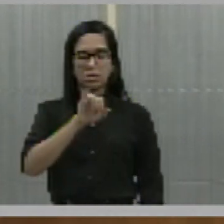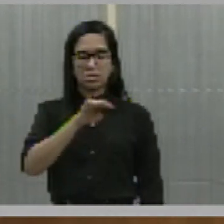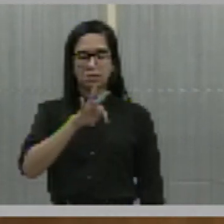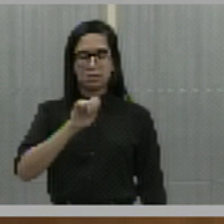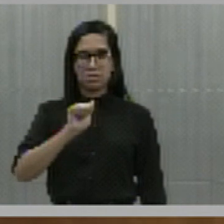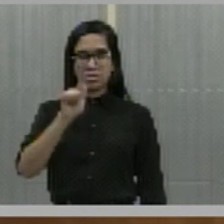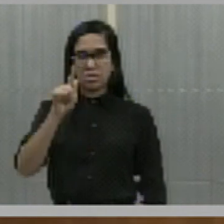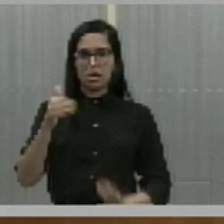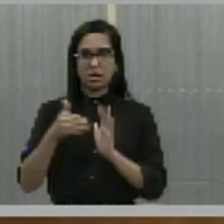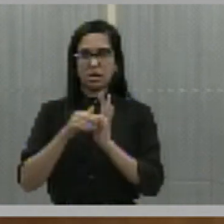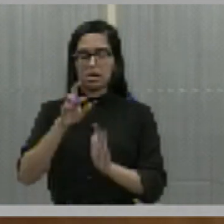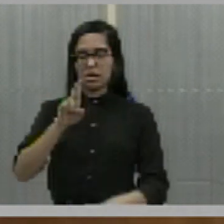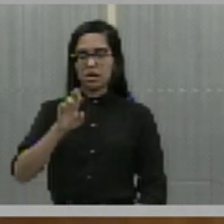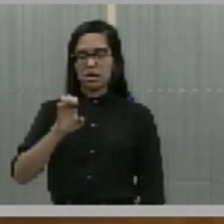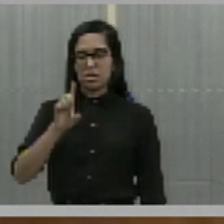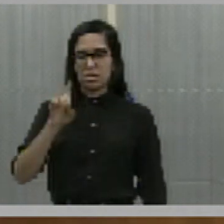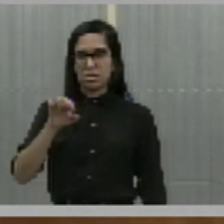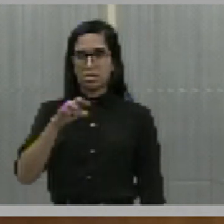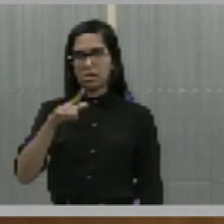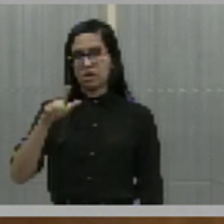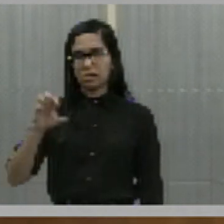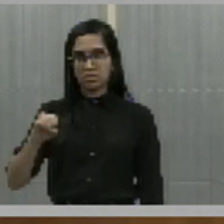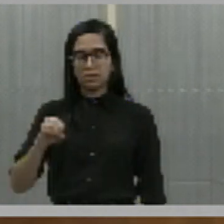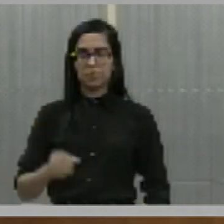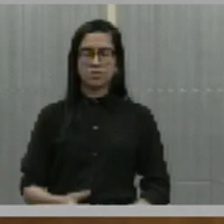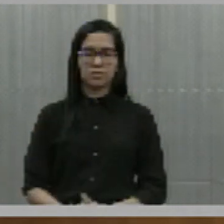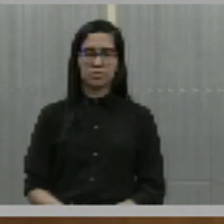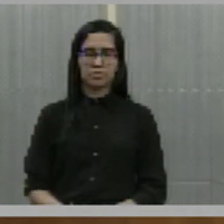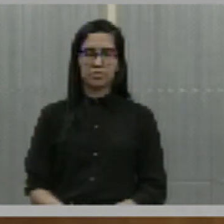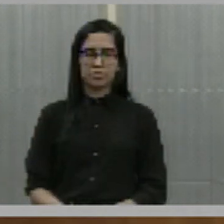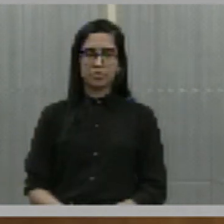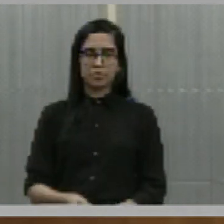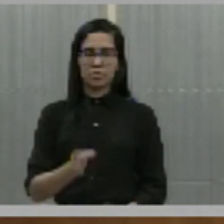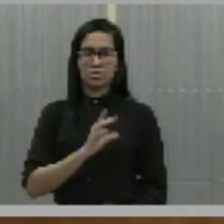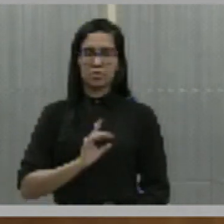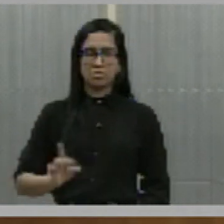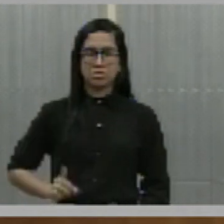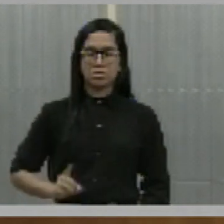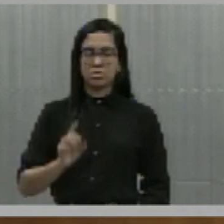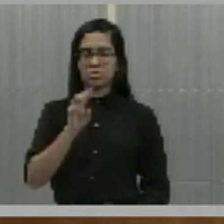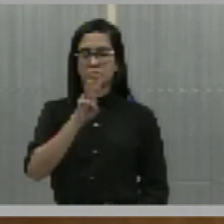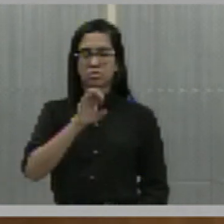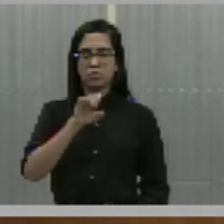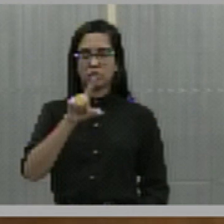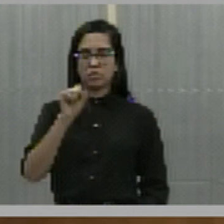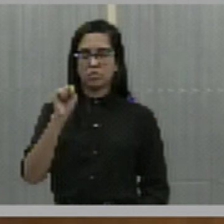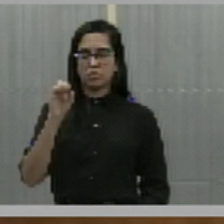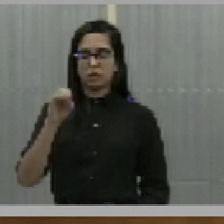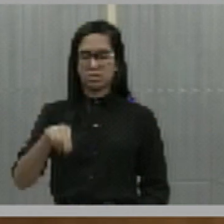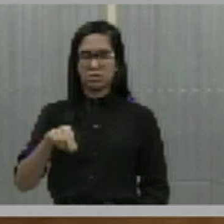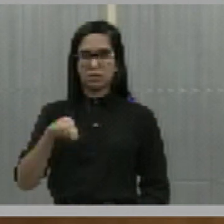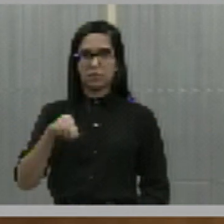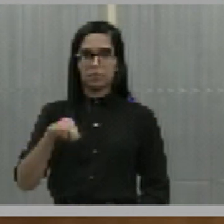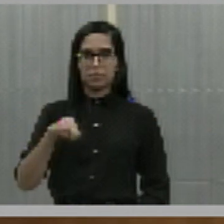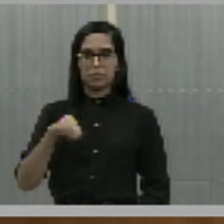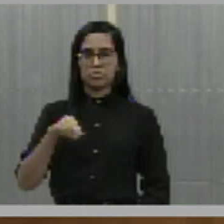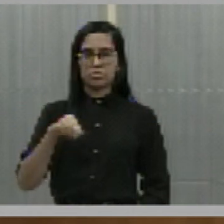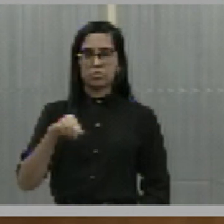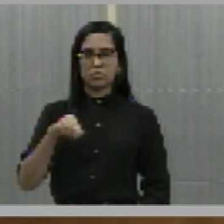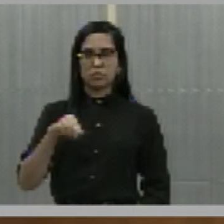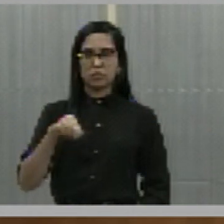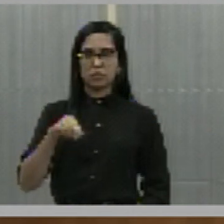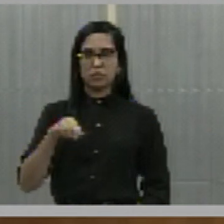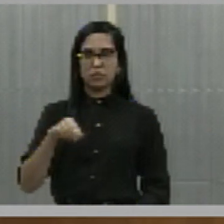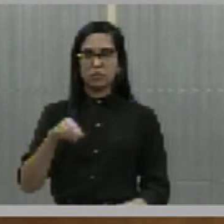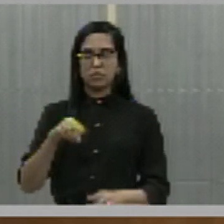Gorgueia. Requerimento de autoria do deputado Wilson Brandão, requer do